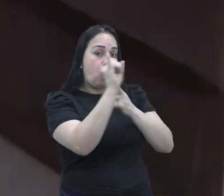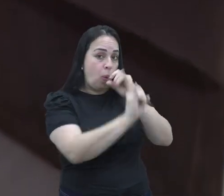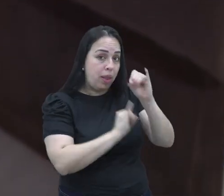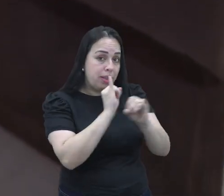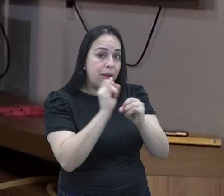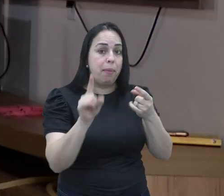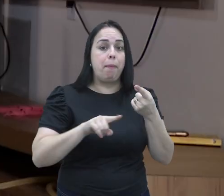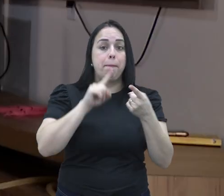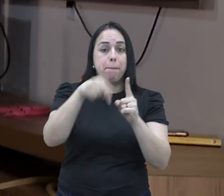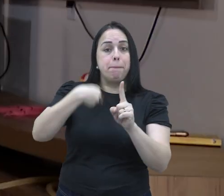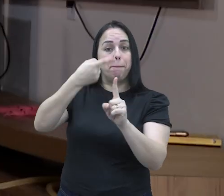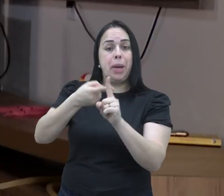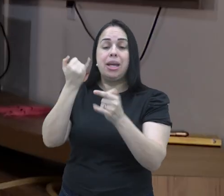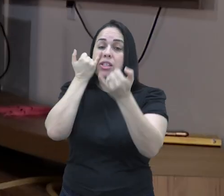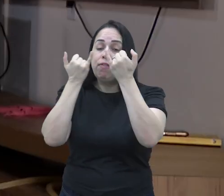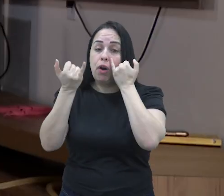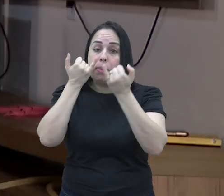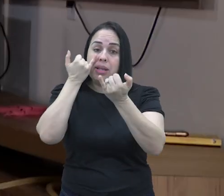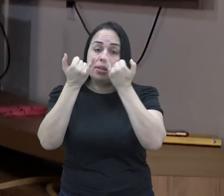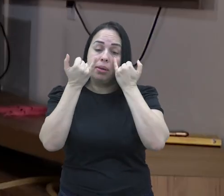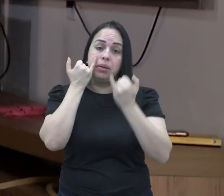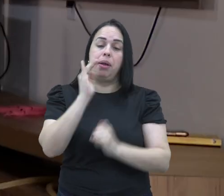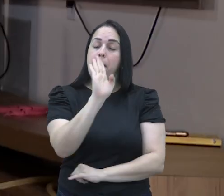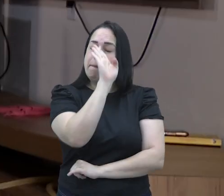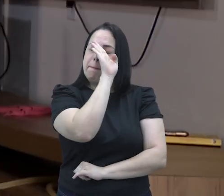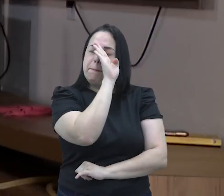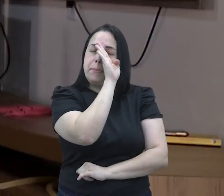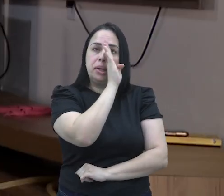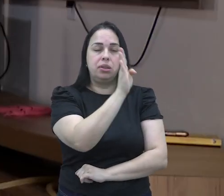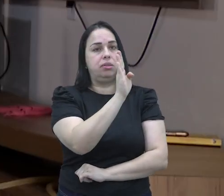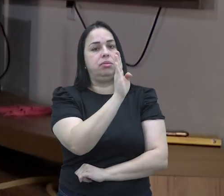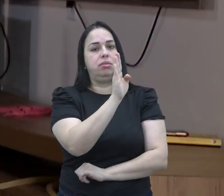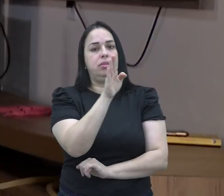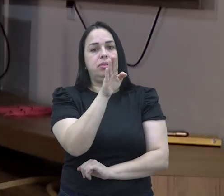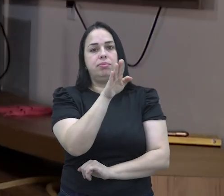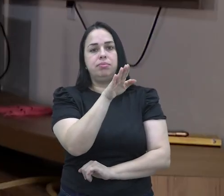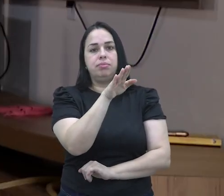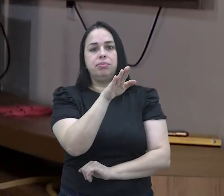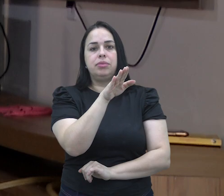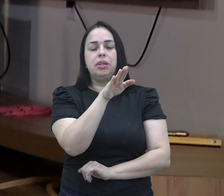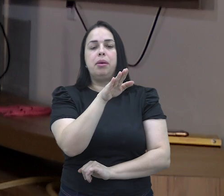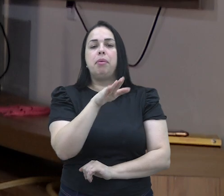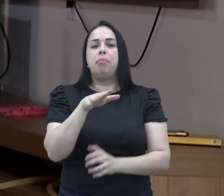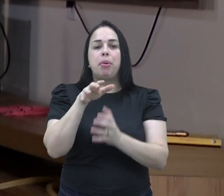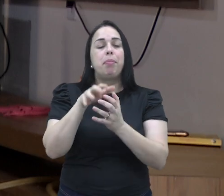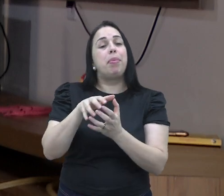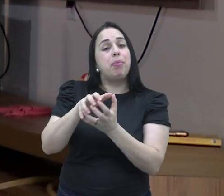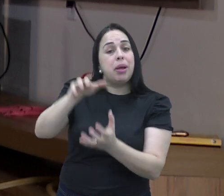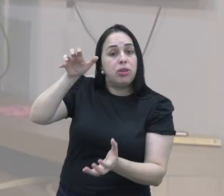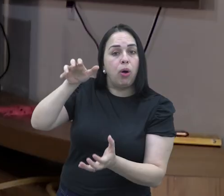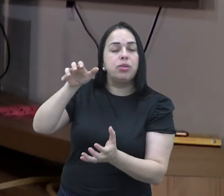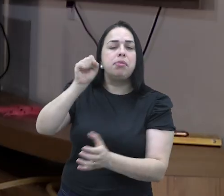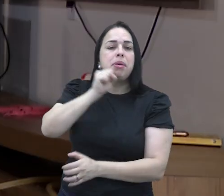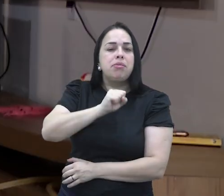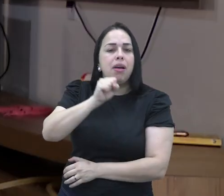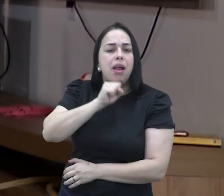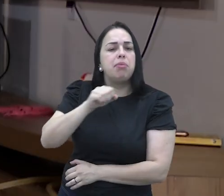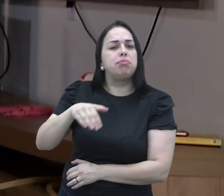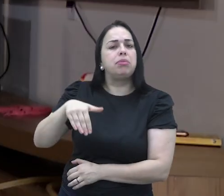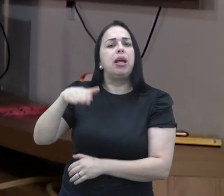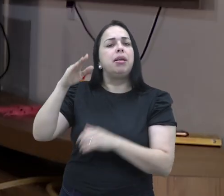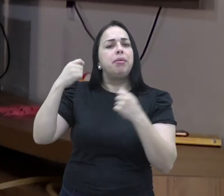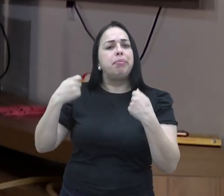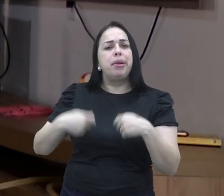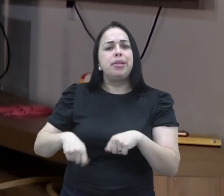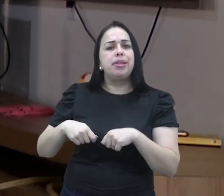informação. A gente tem que trazer informação principalmente para o público mais velho. As pessoas mais